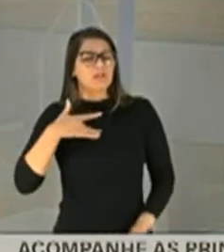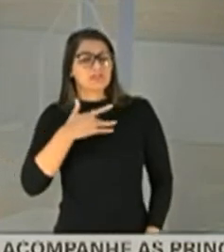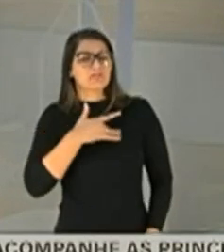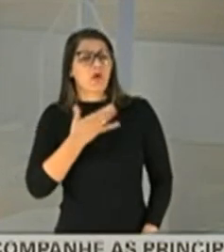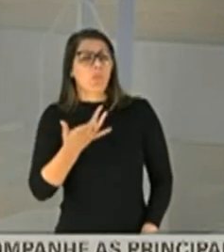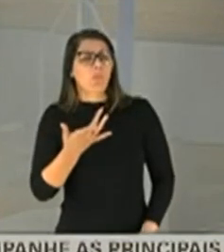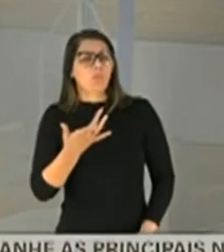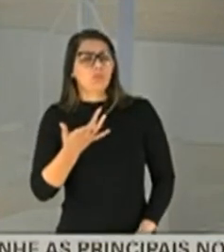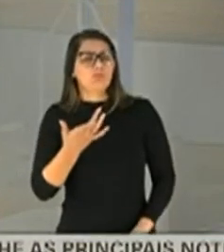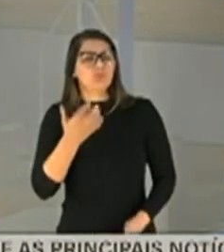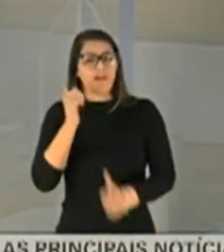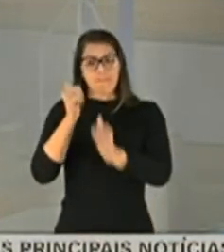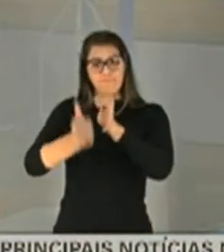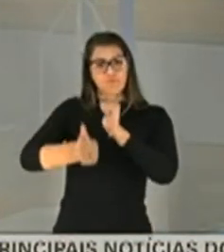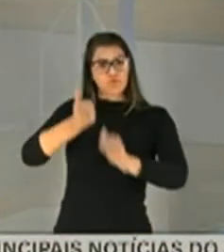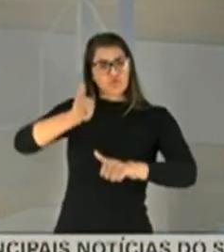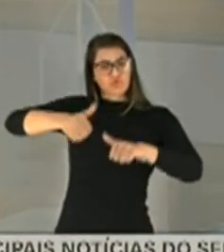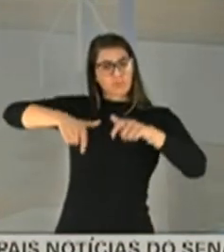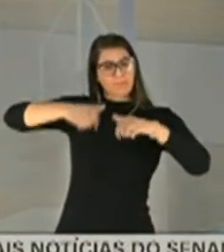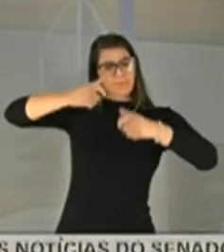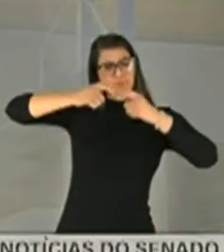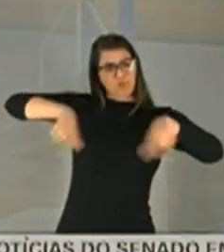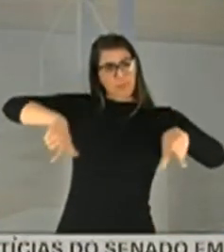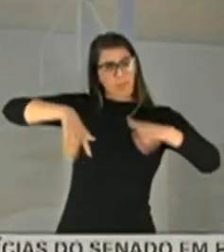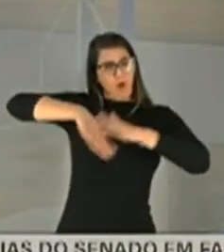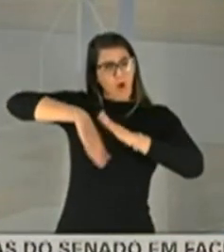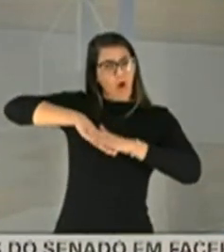de futebol. São luvas de quê?